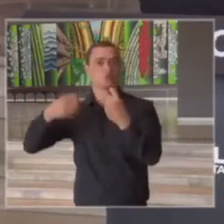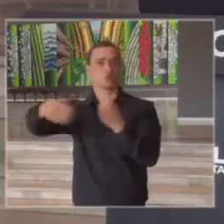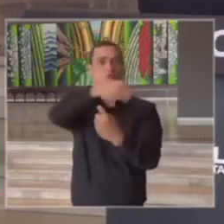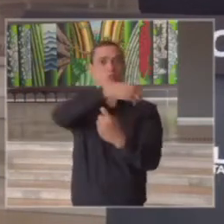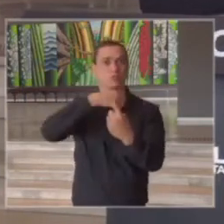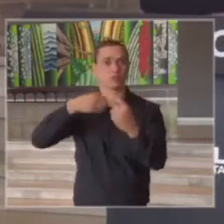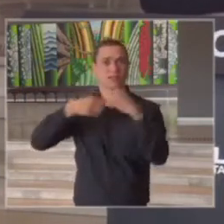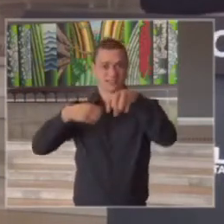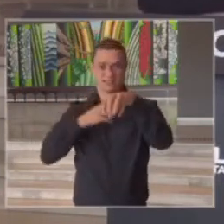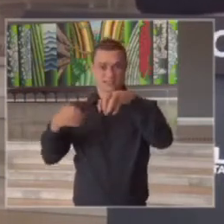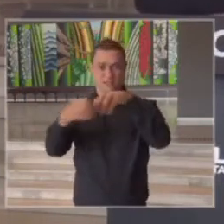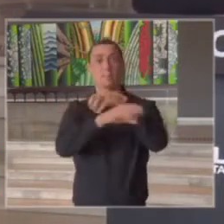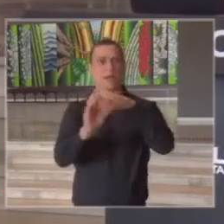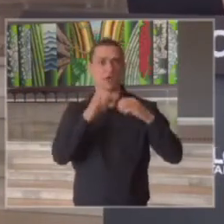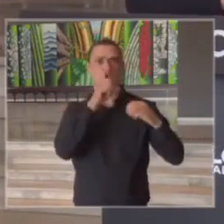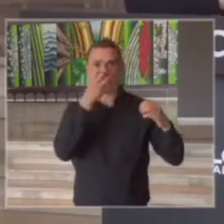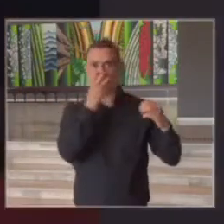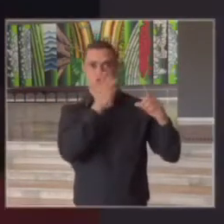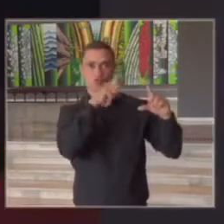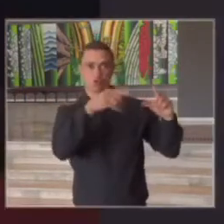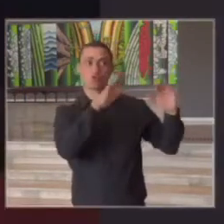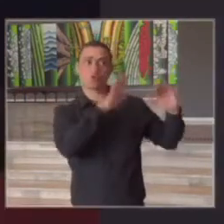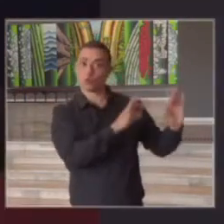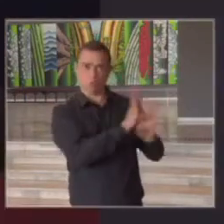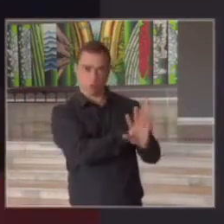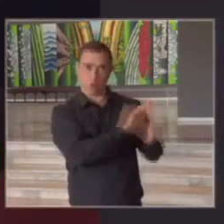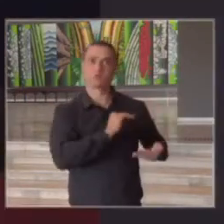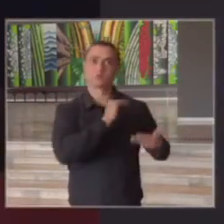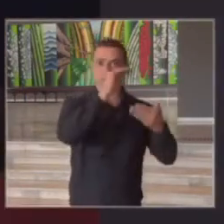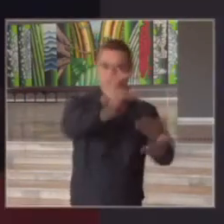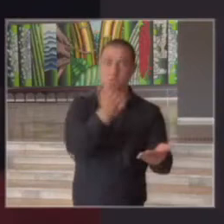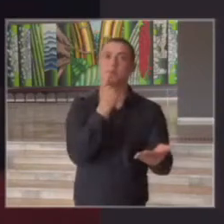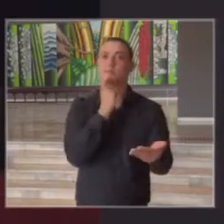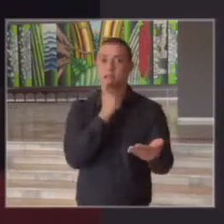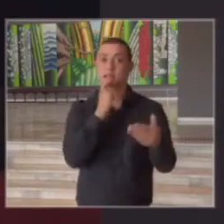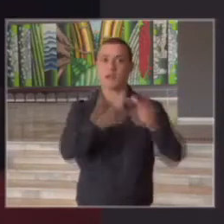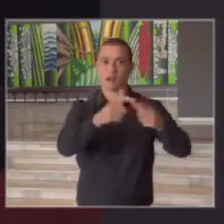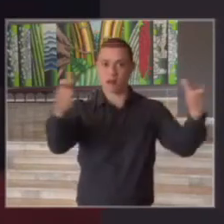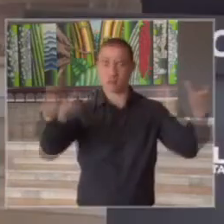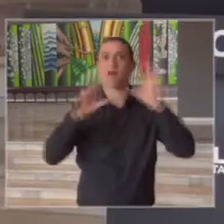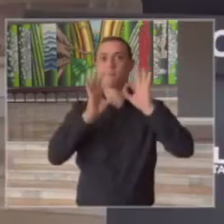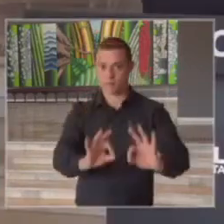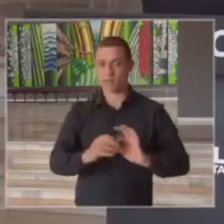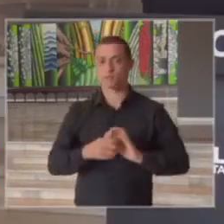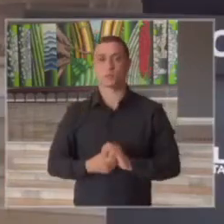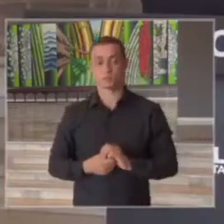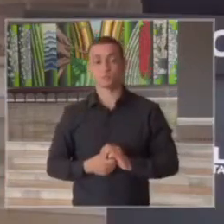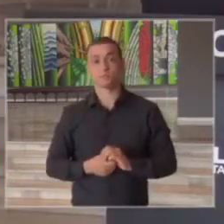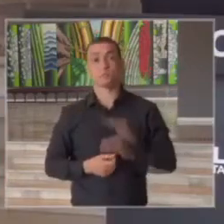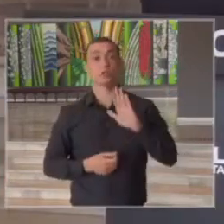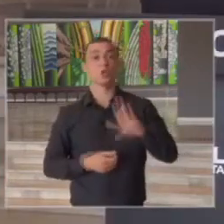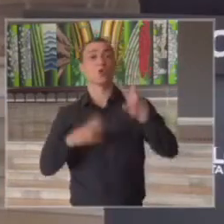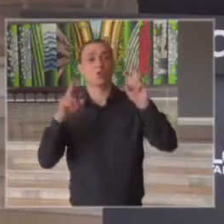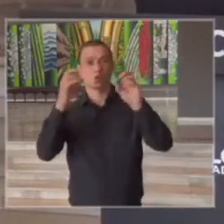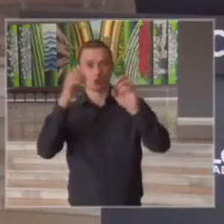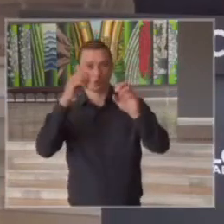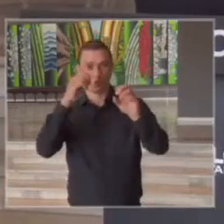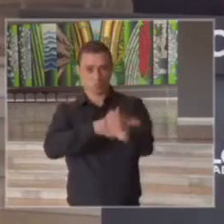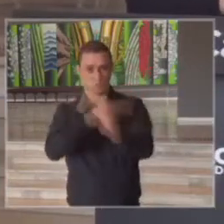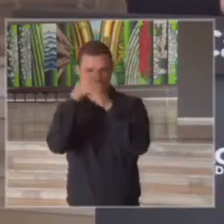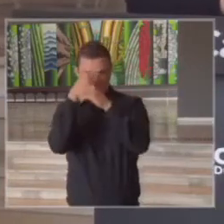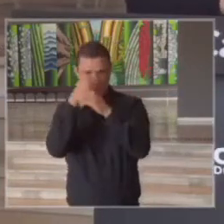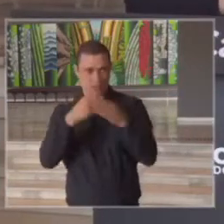respiradores já estão reservados vão para Campinas e nós vamos ter esse aumento consistente sobre os testes o doutor